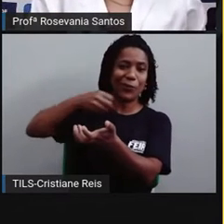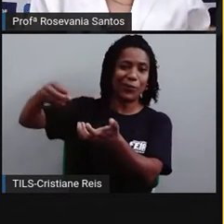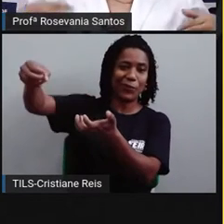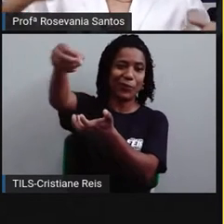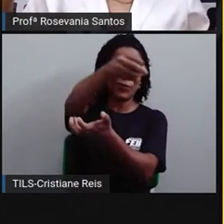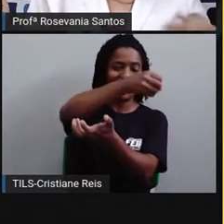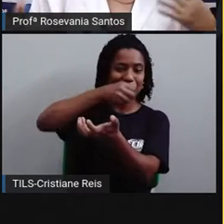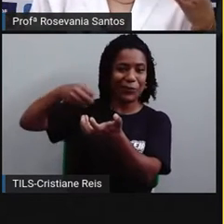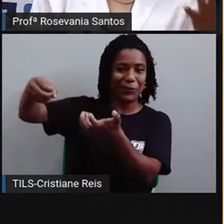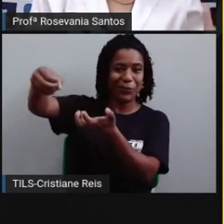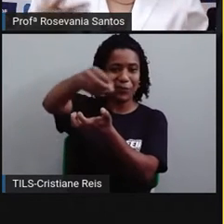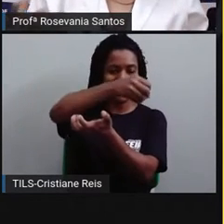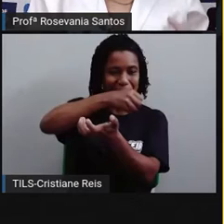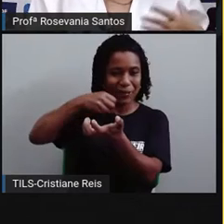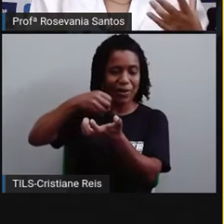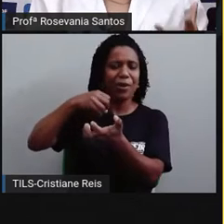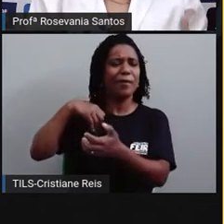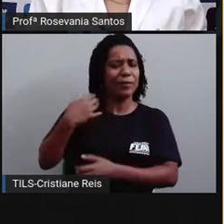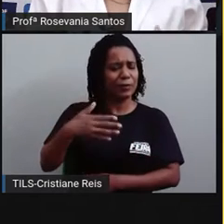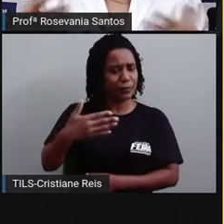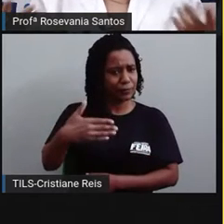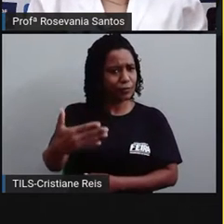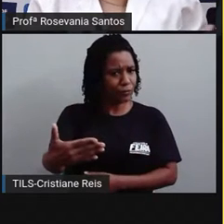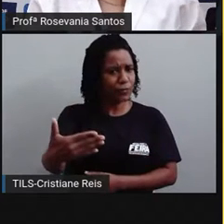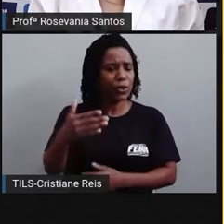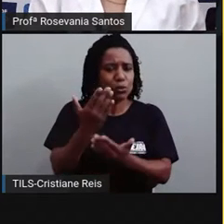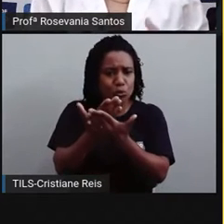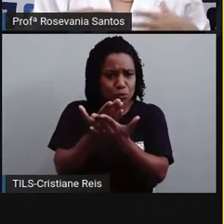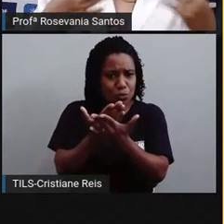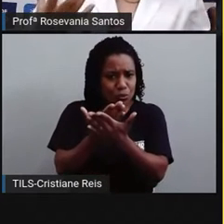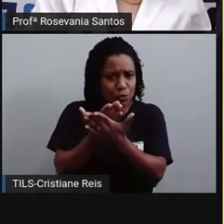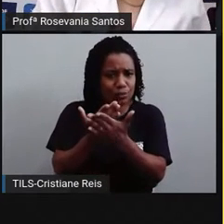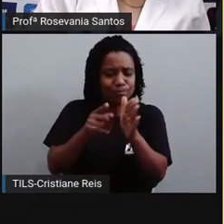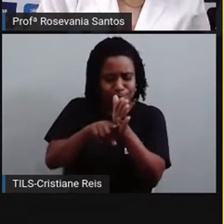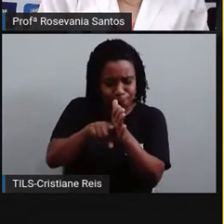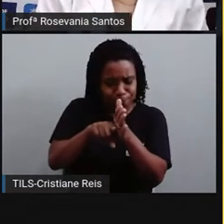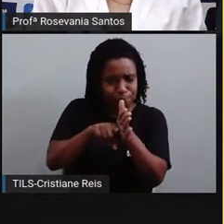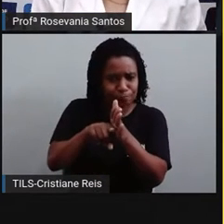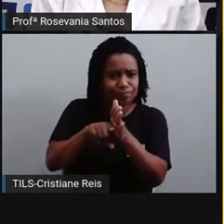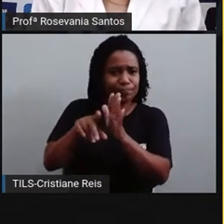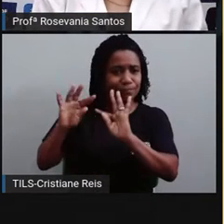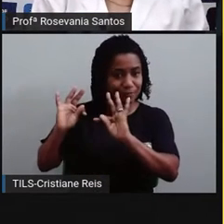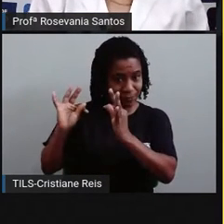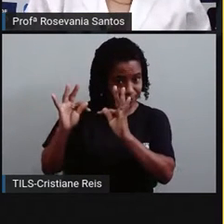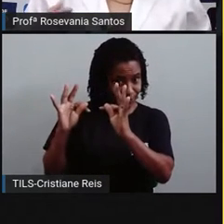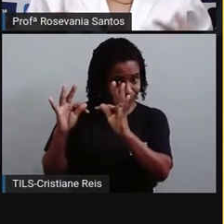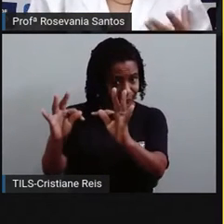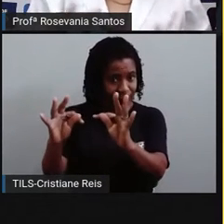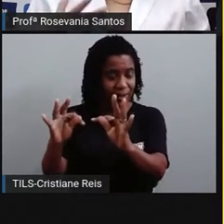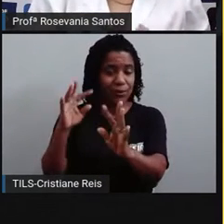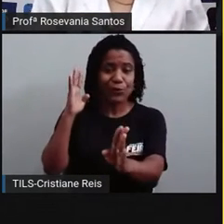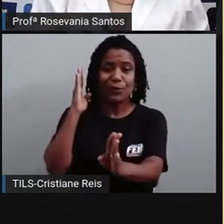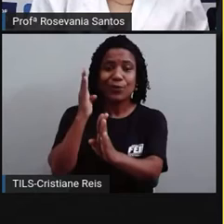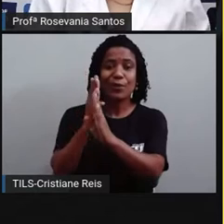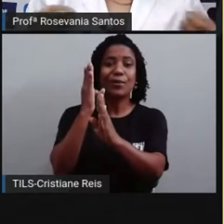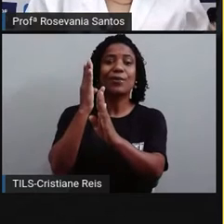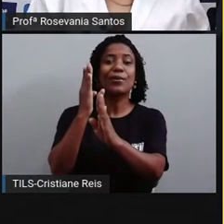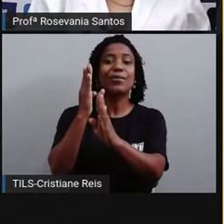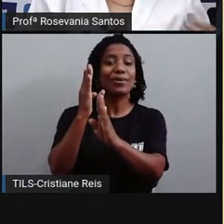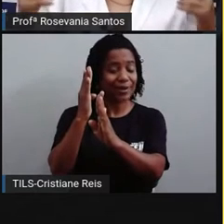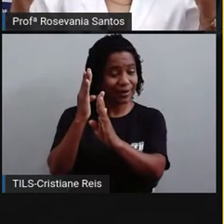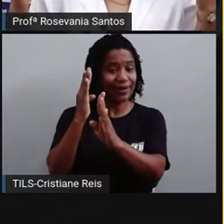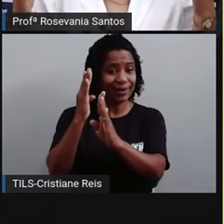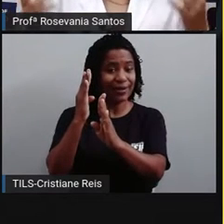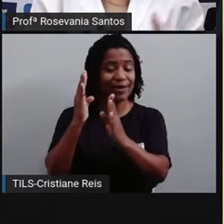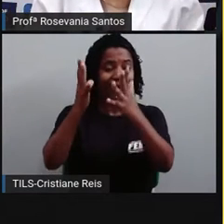torno dela. Mas com os estudos, né? Avançando, com as tecnologias também que avançaram, né? Descobrimos que a